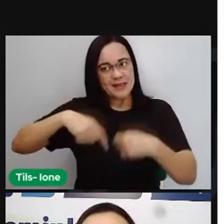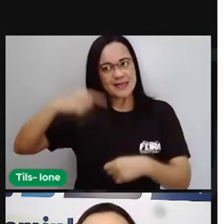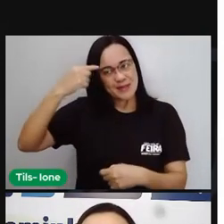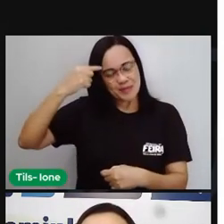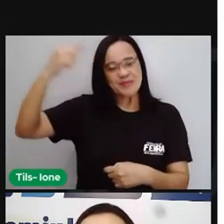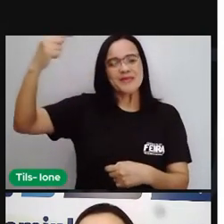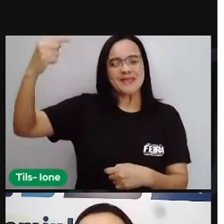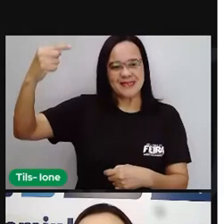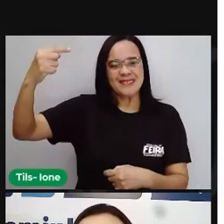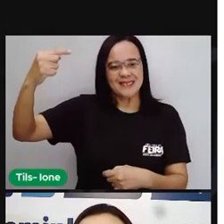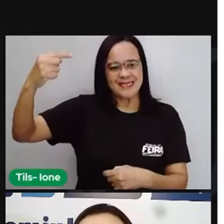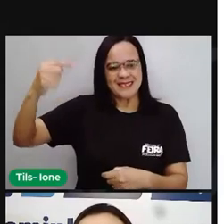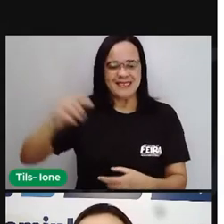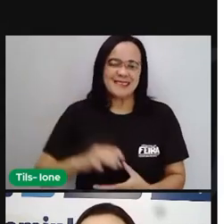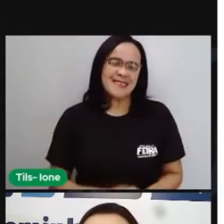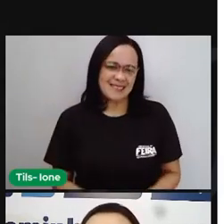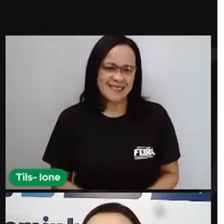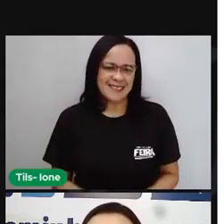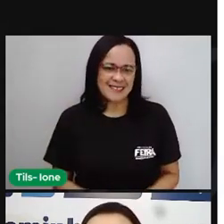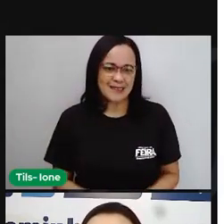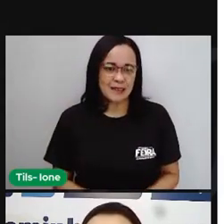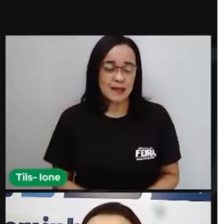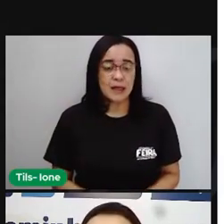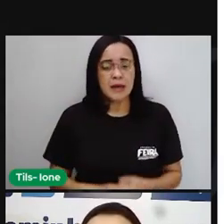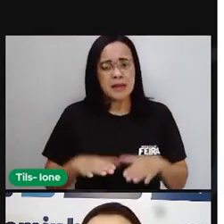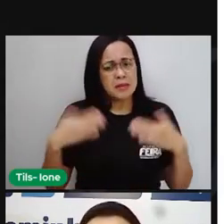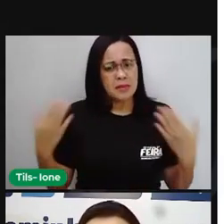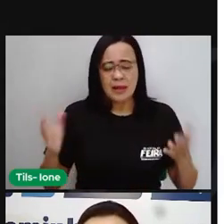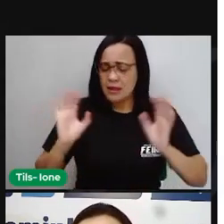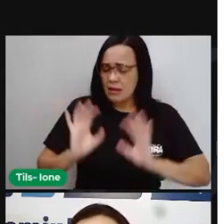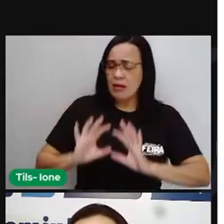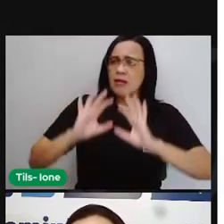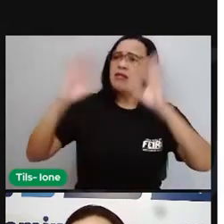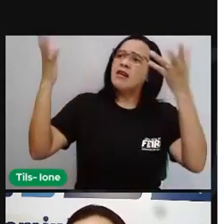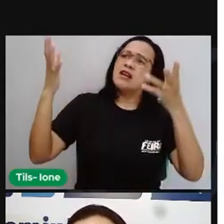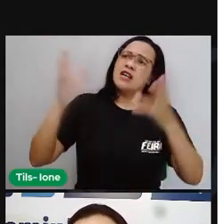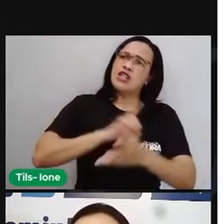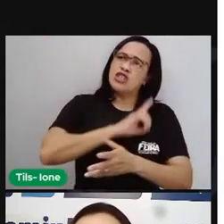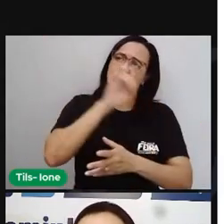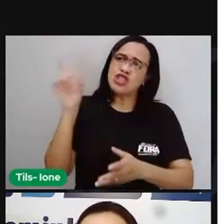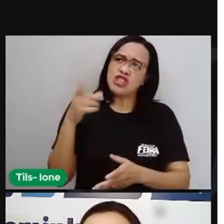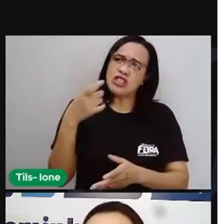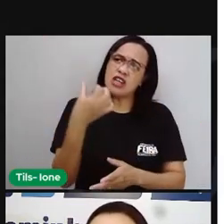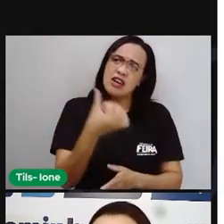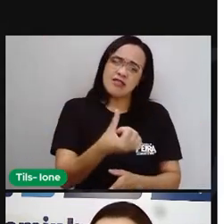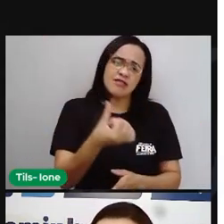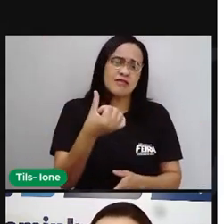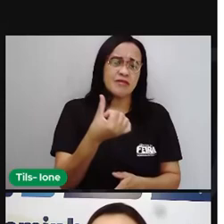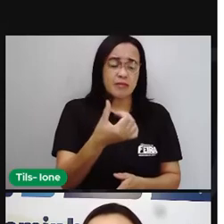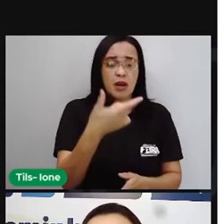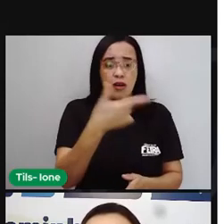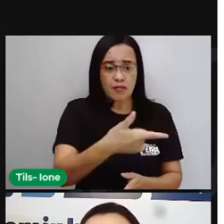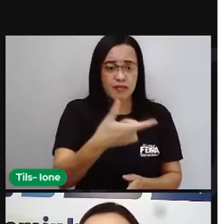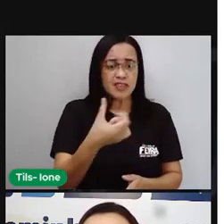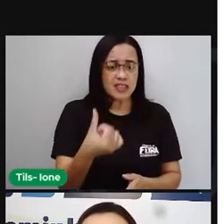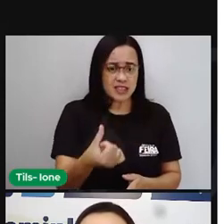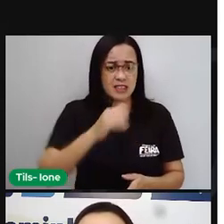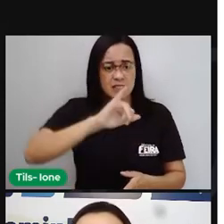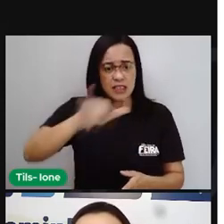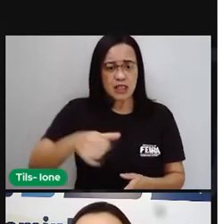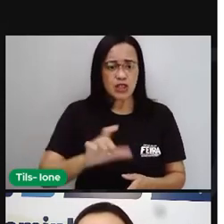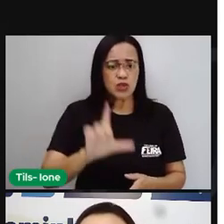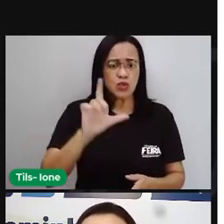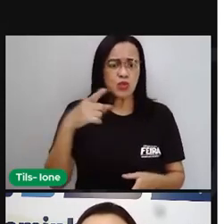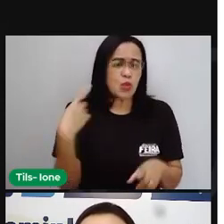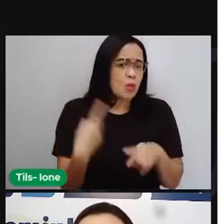Mas aí, por que que a gente comemora o dia dos avós, nessa data, né? 26 de julho, O que